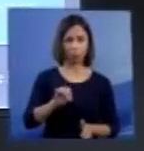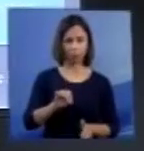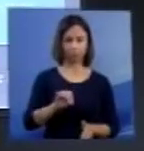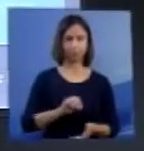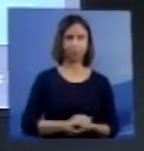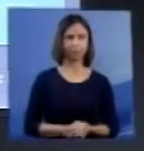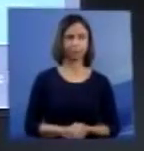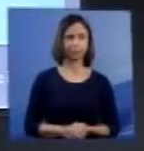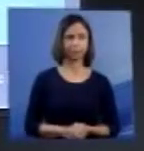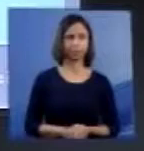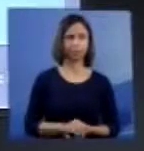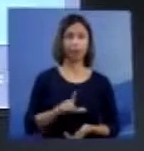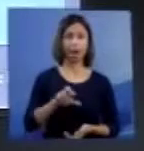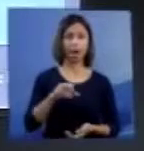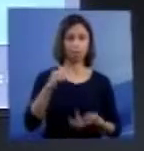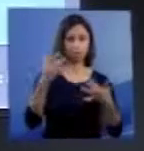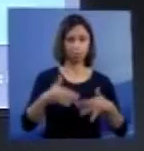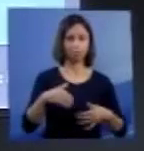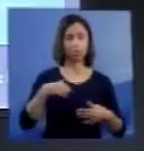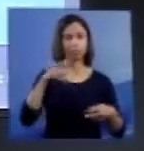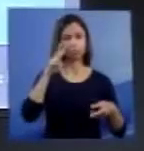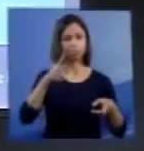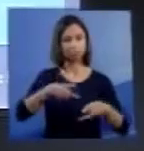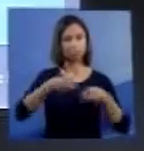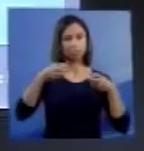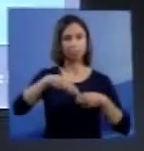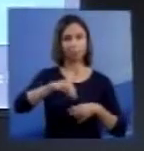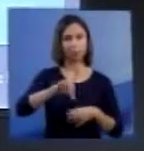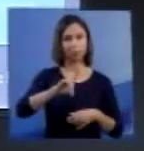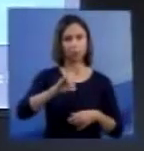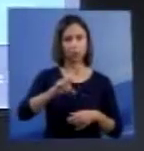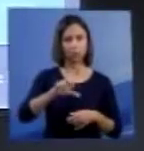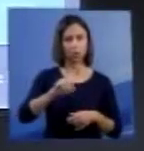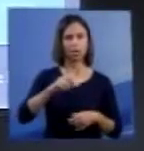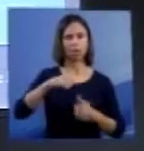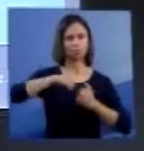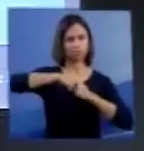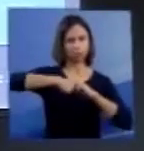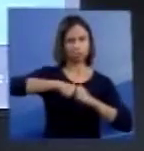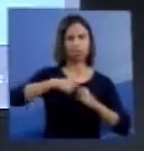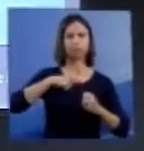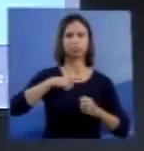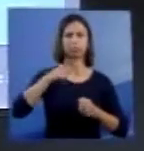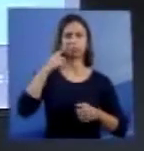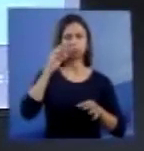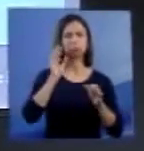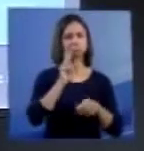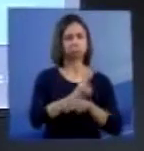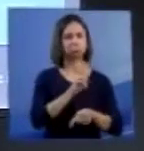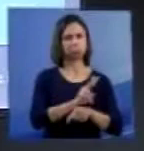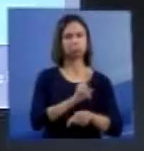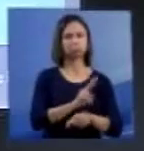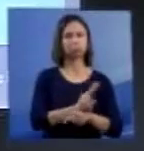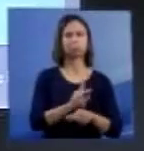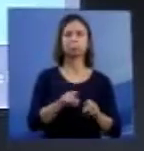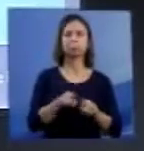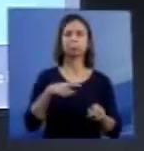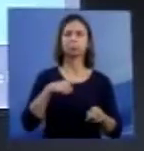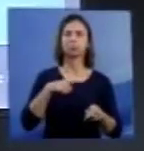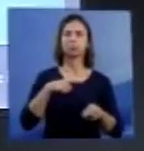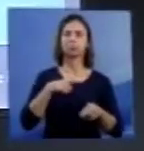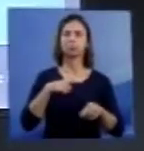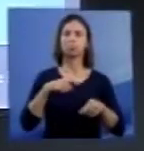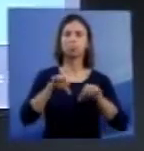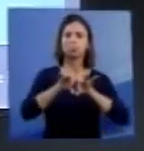Nesse laudo se diz, observa-se medula cervical e medula oblonga de aspecto preservado, observando-se também a ponte e